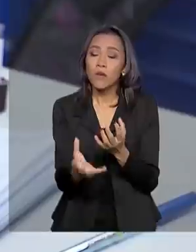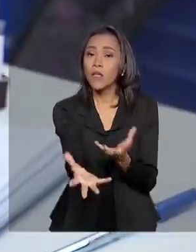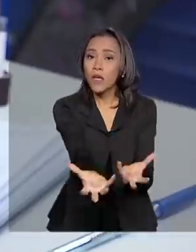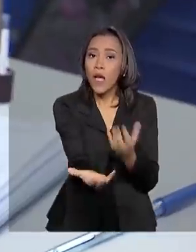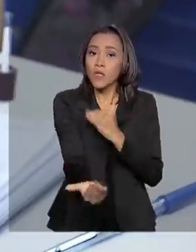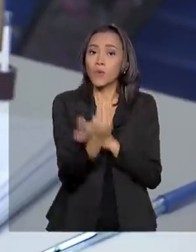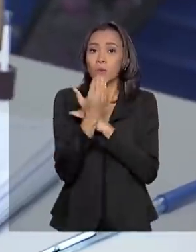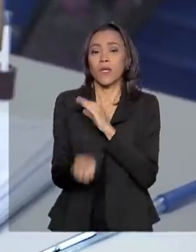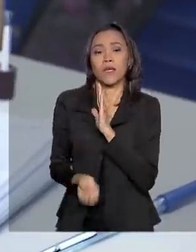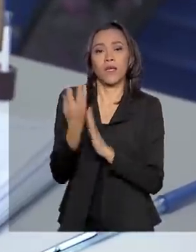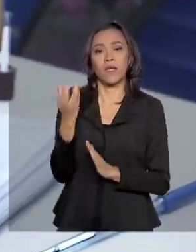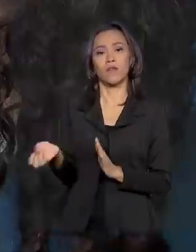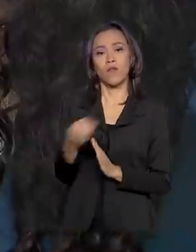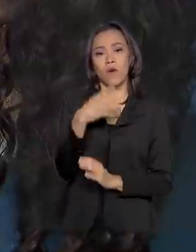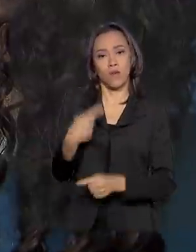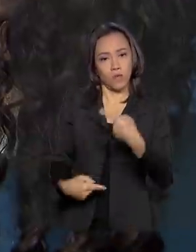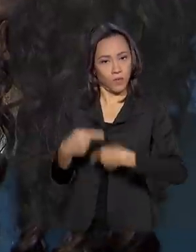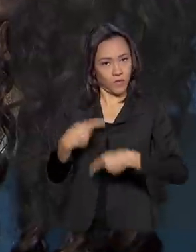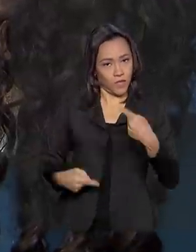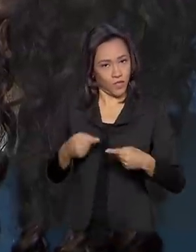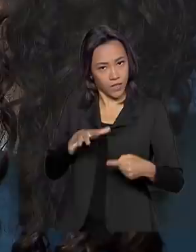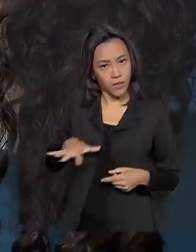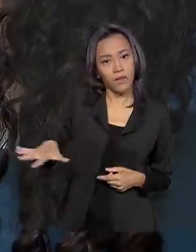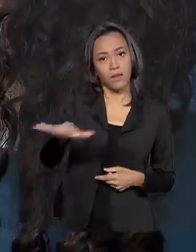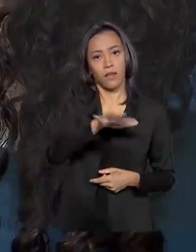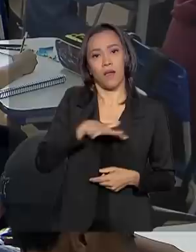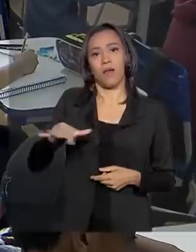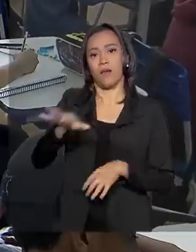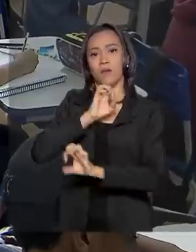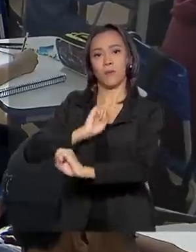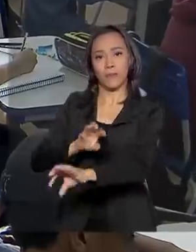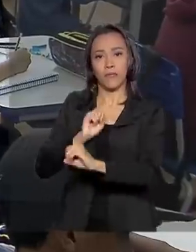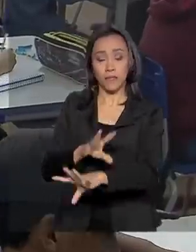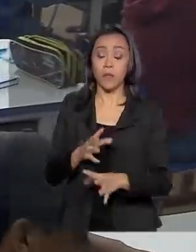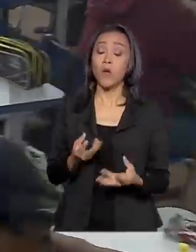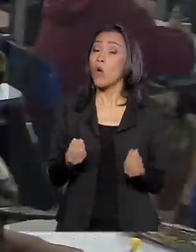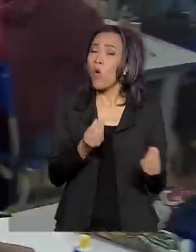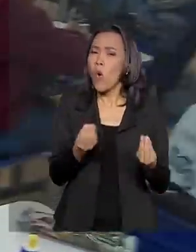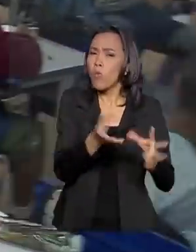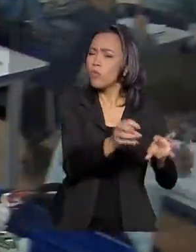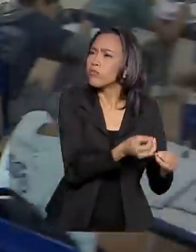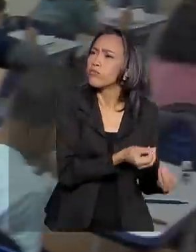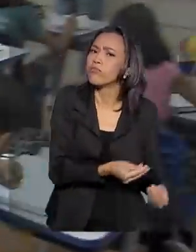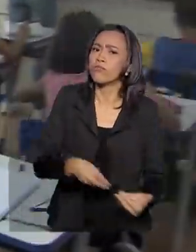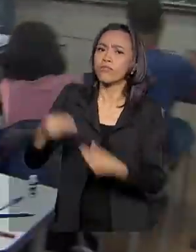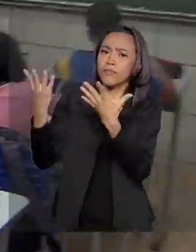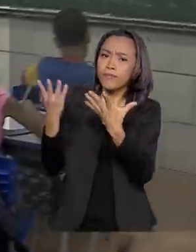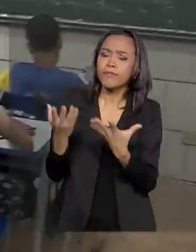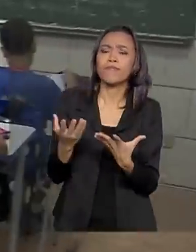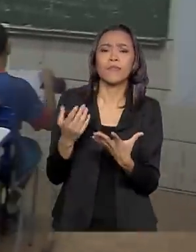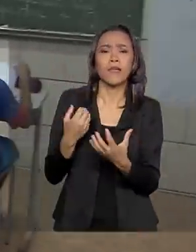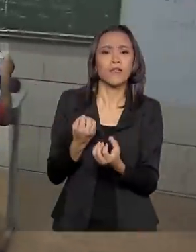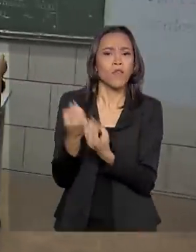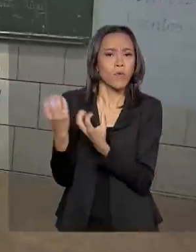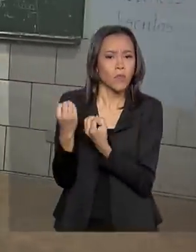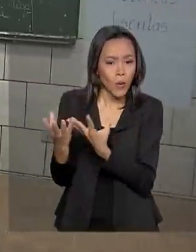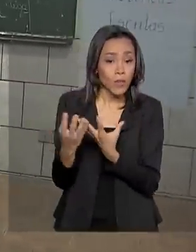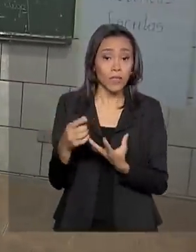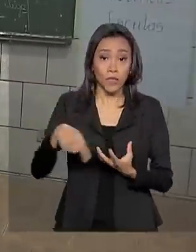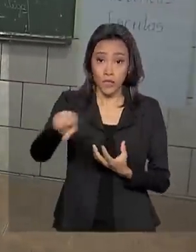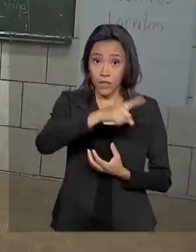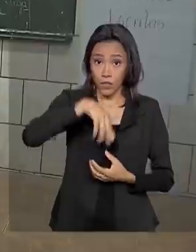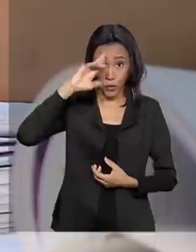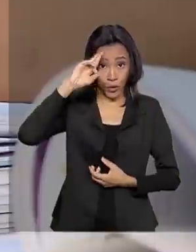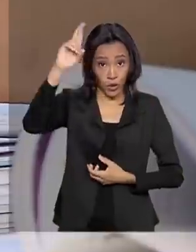públicas educacionais. Para encaminhar as informações do Censo Escolar 2019, os gestores